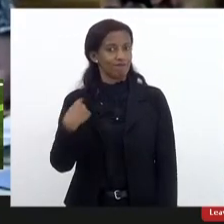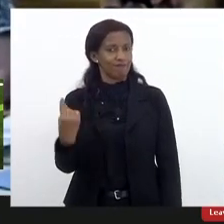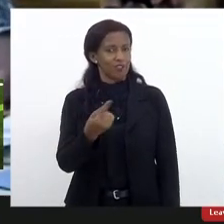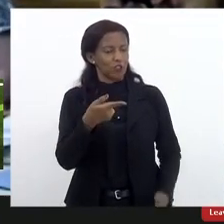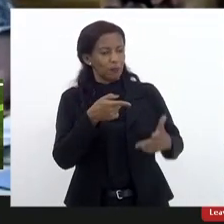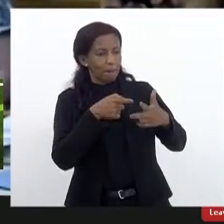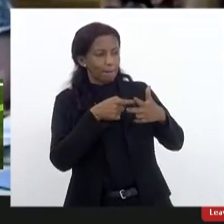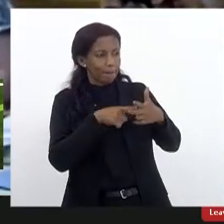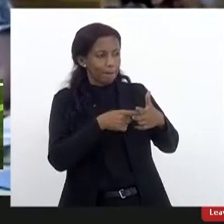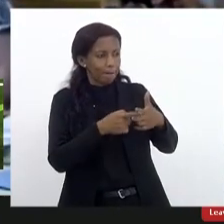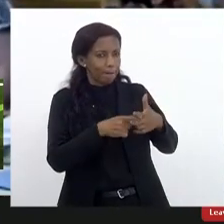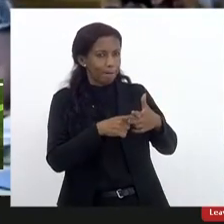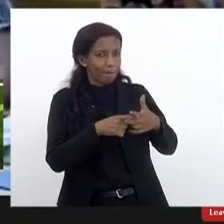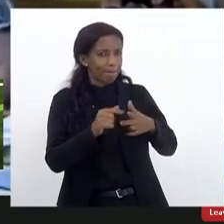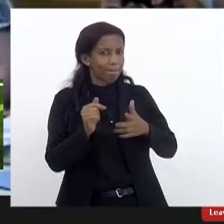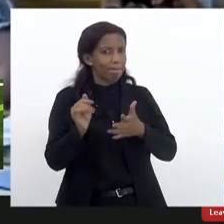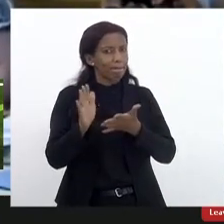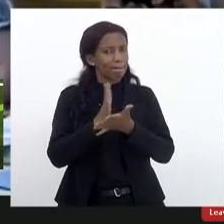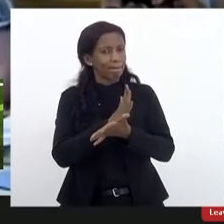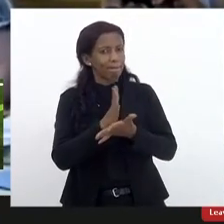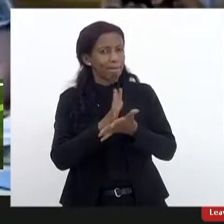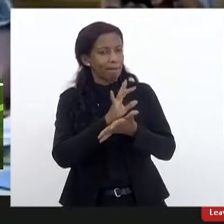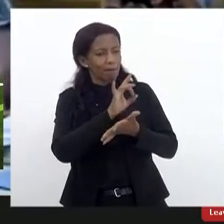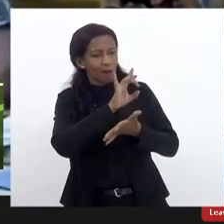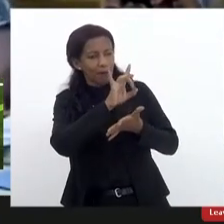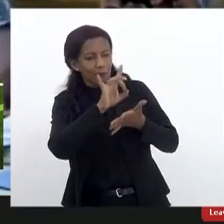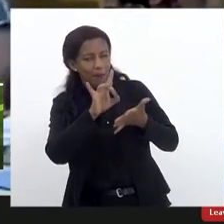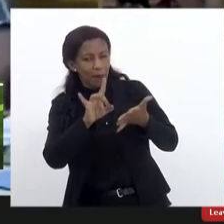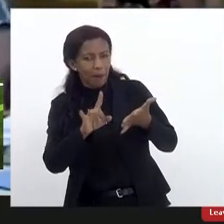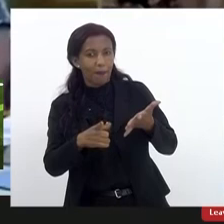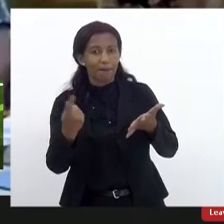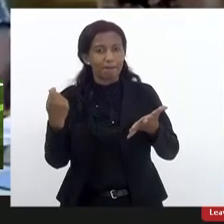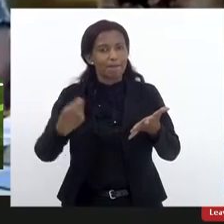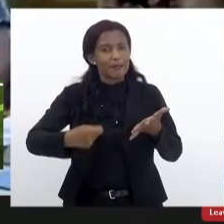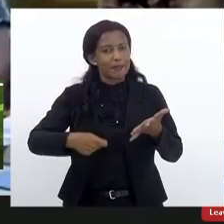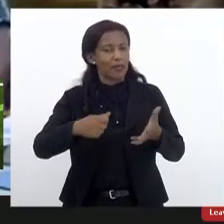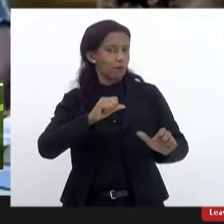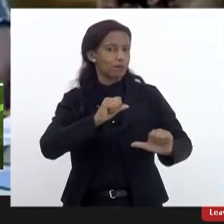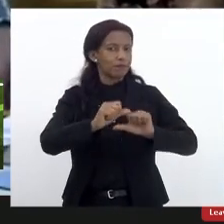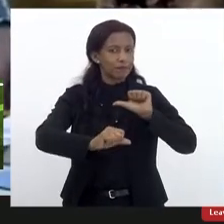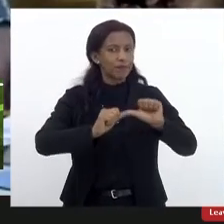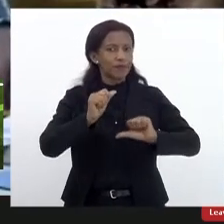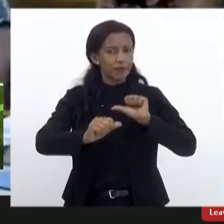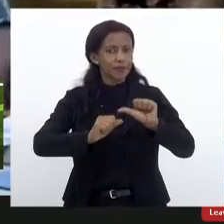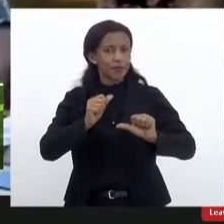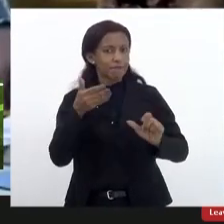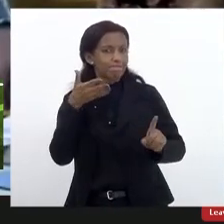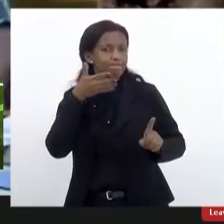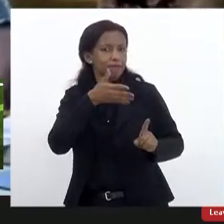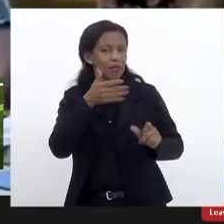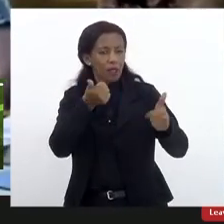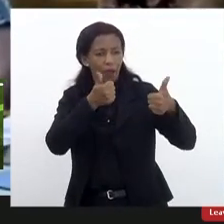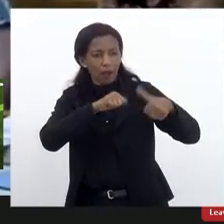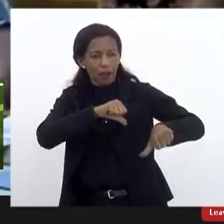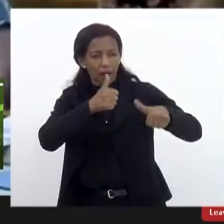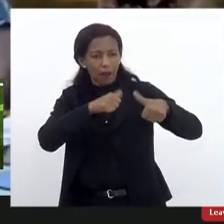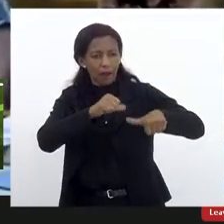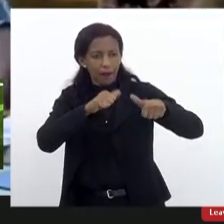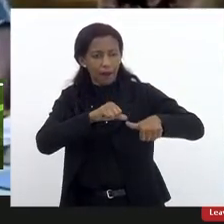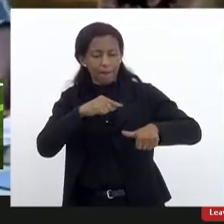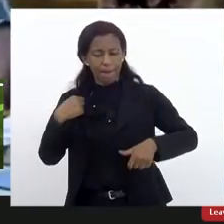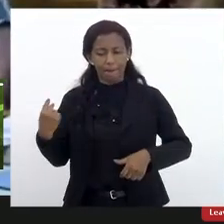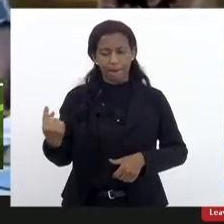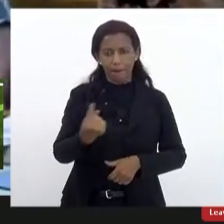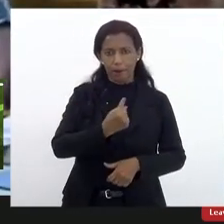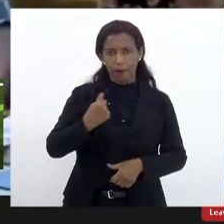corrigir algumas questões que precisam ser analisadas por nós e